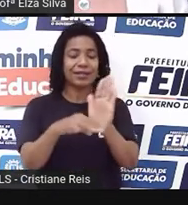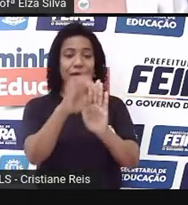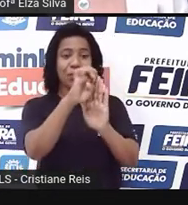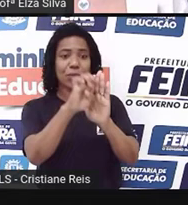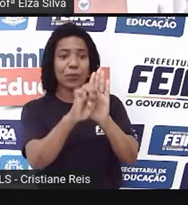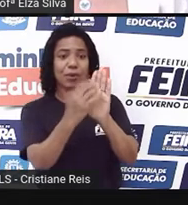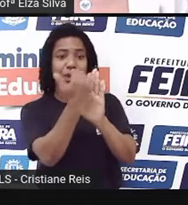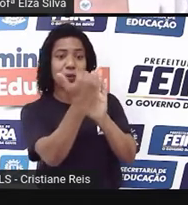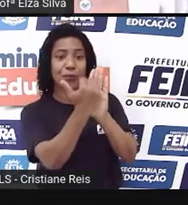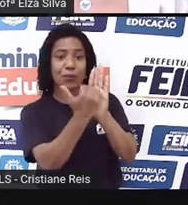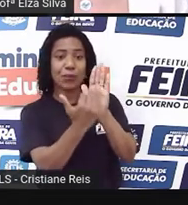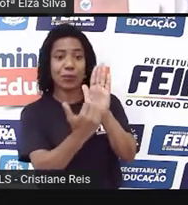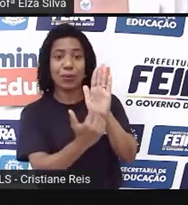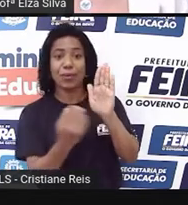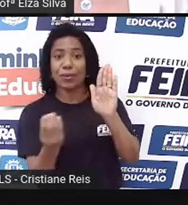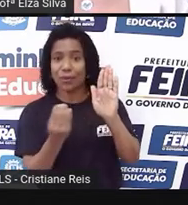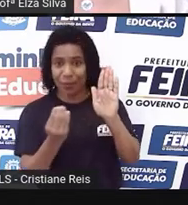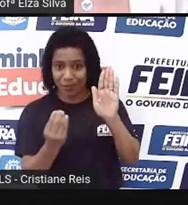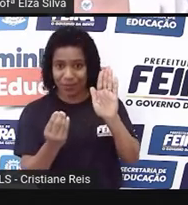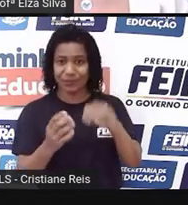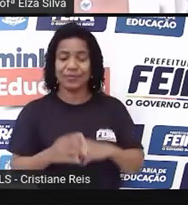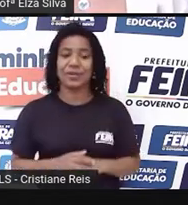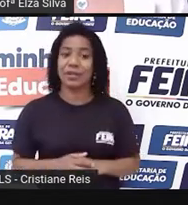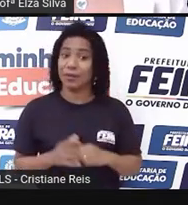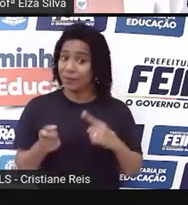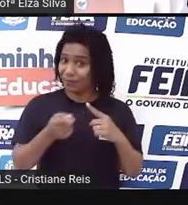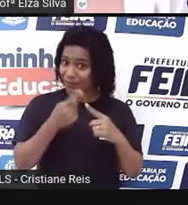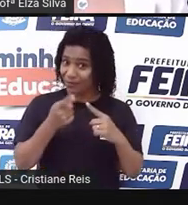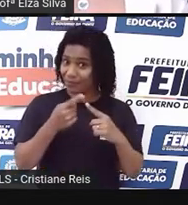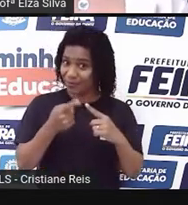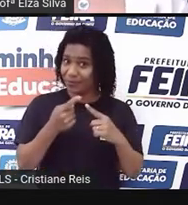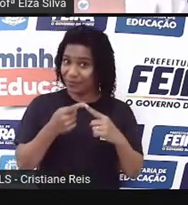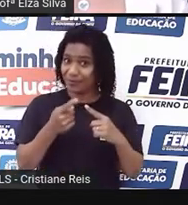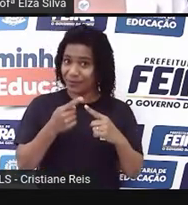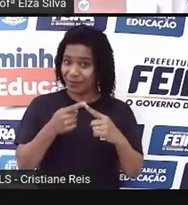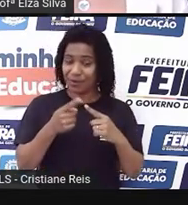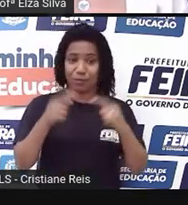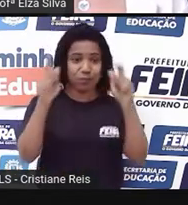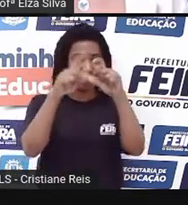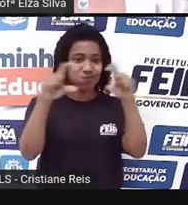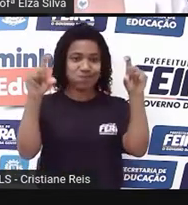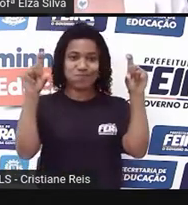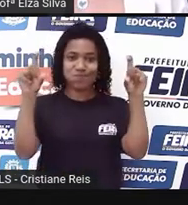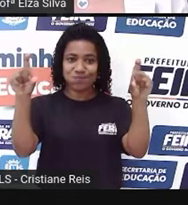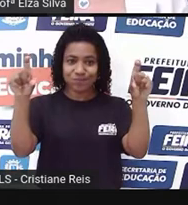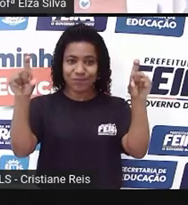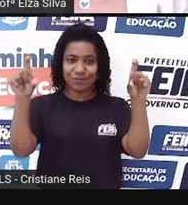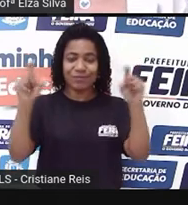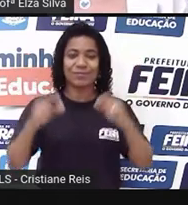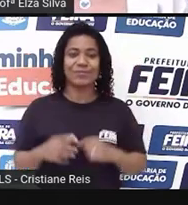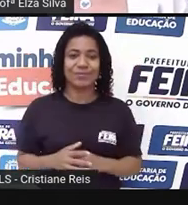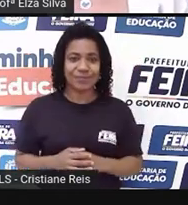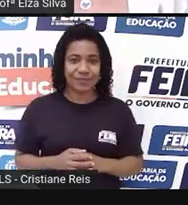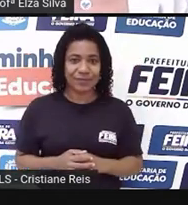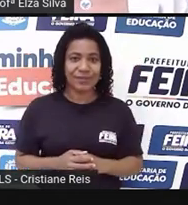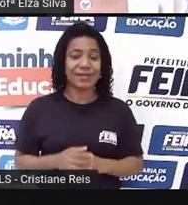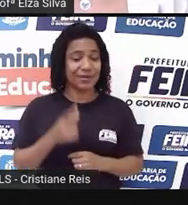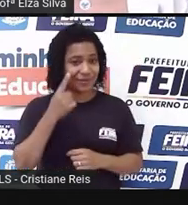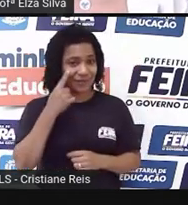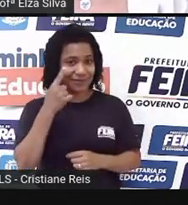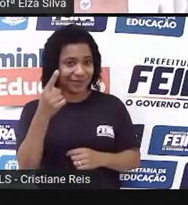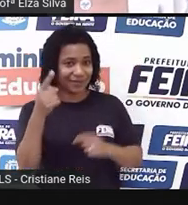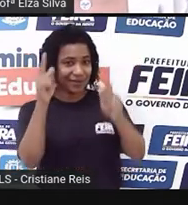Nós temos aqui, primeiro, heading, que seria o cabeçalho. Então, Castro Alves Street,